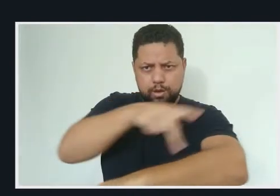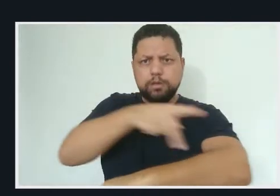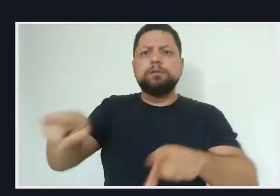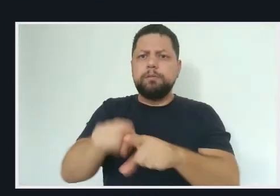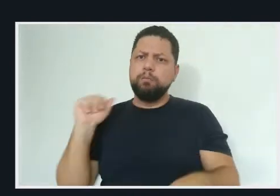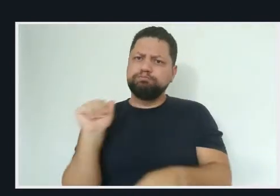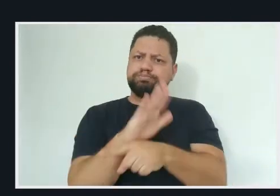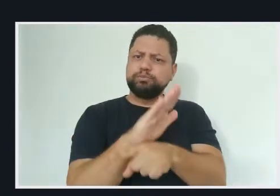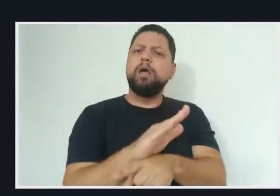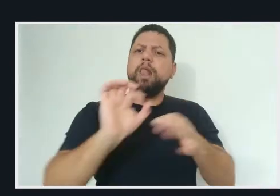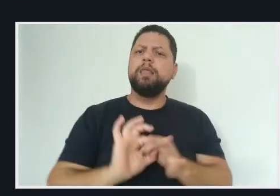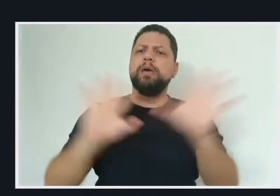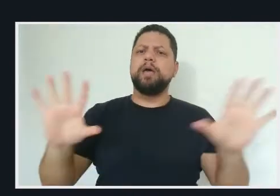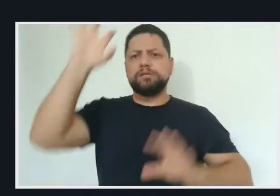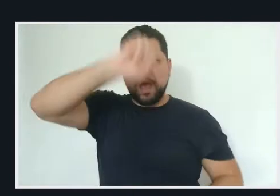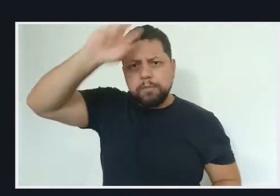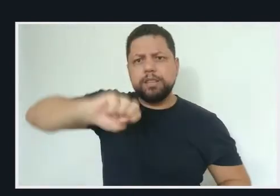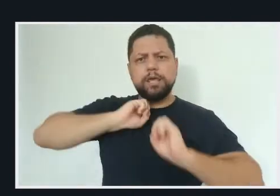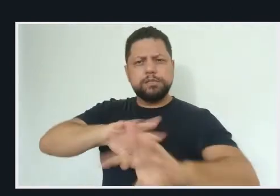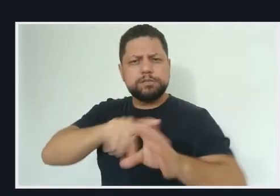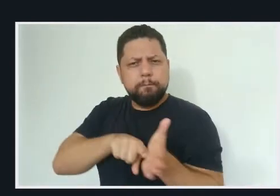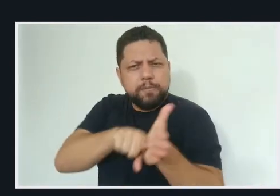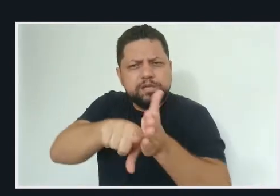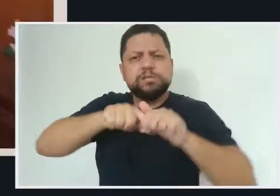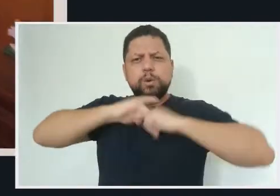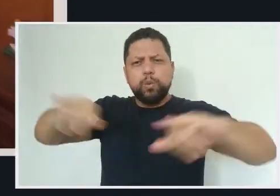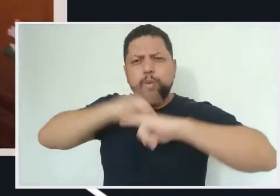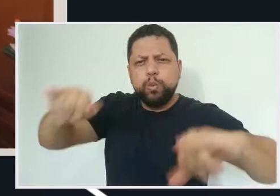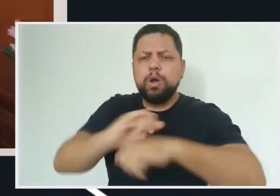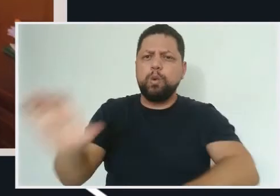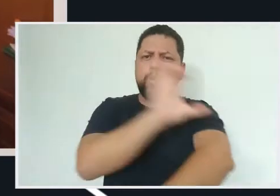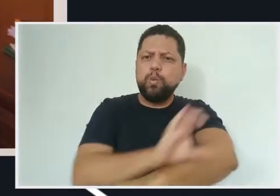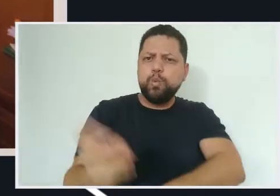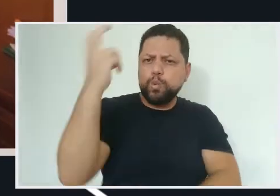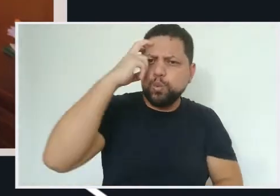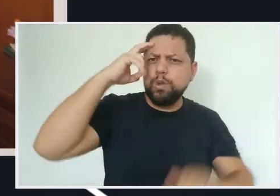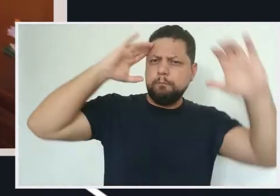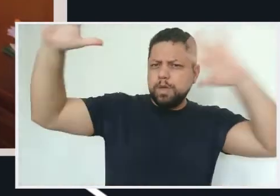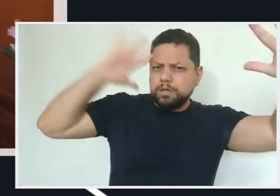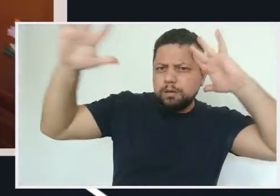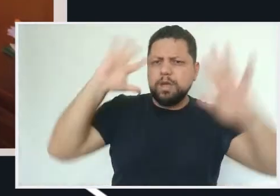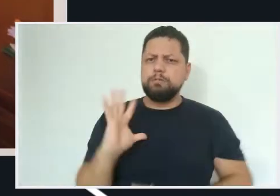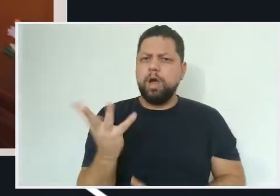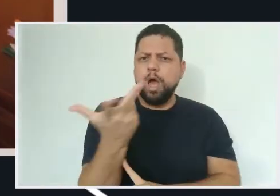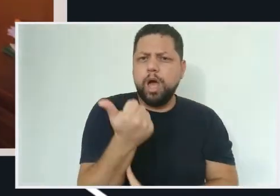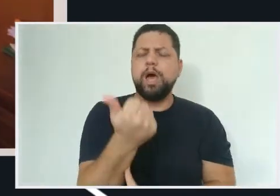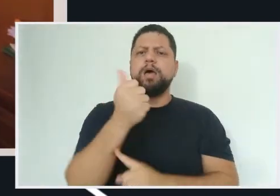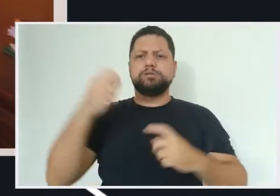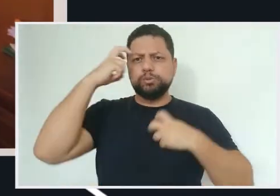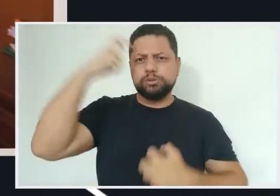afrontam o princípio do pluralismo de ideias e de concepções pedagógicas. Porque violam a liberdade de aprender, ensinar,